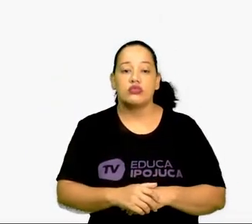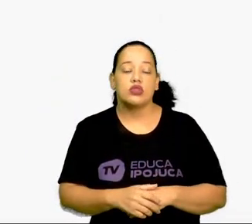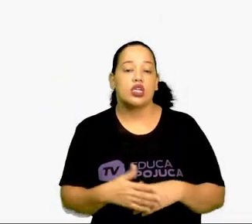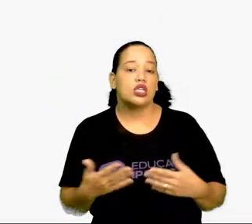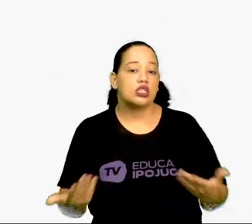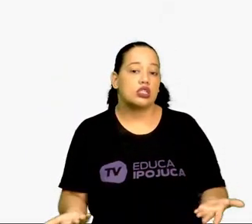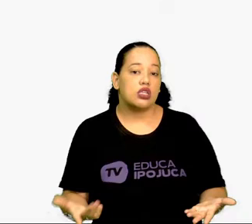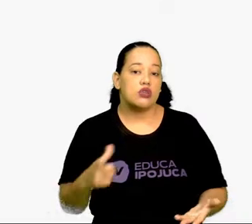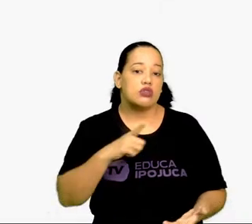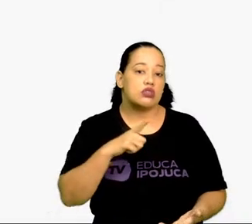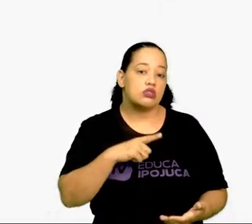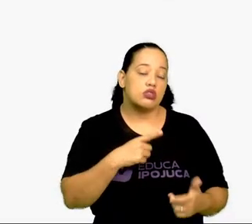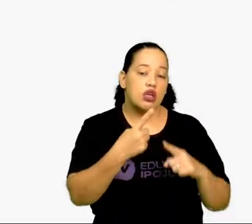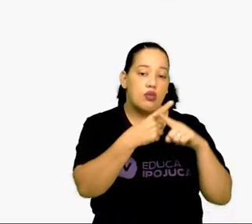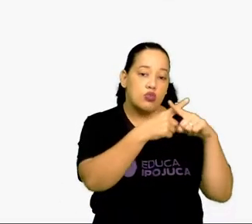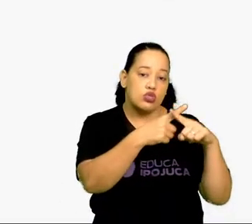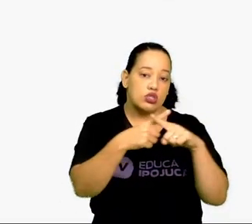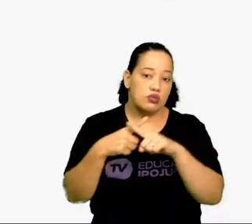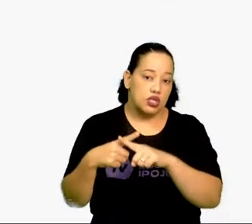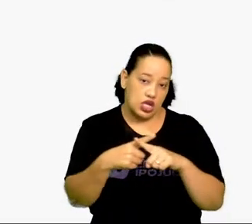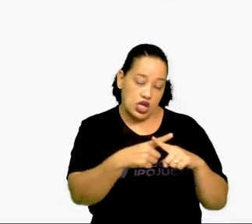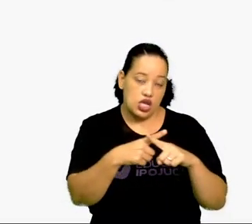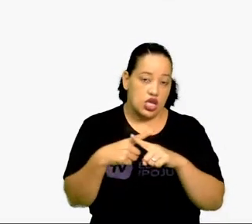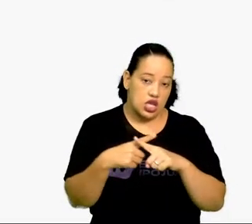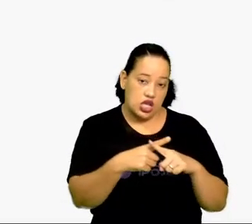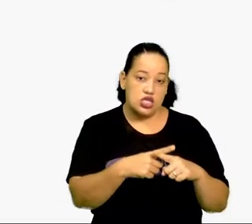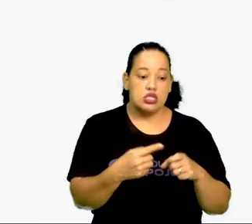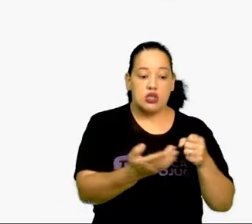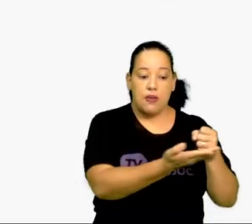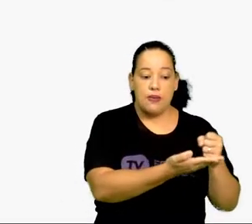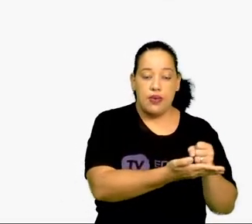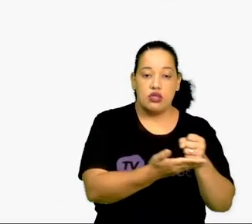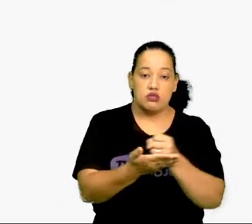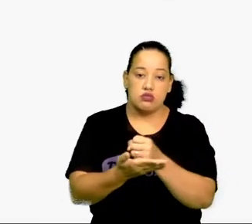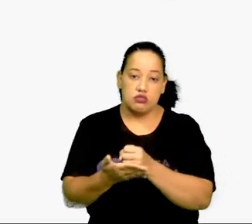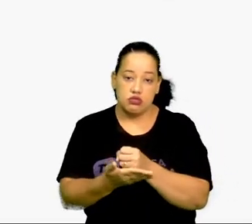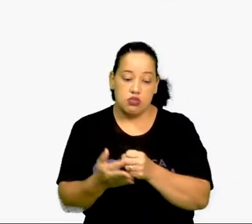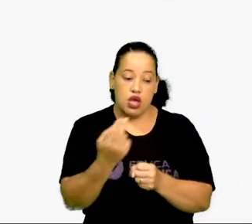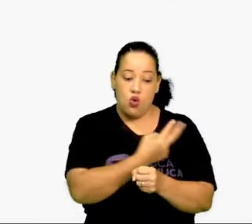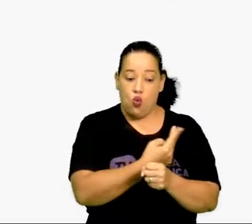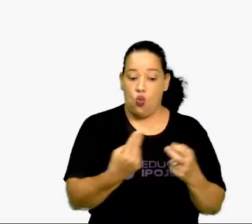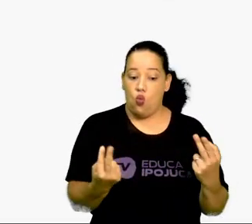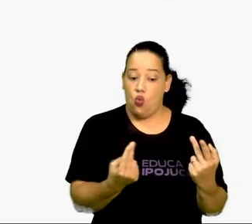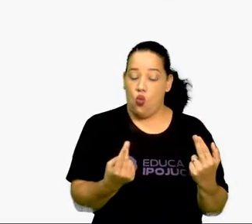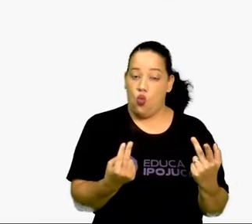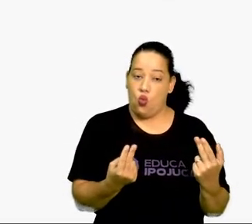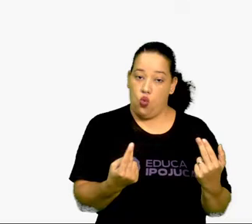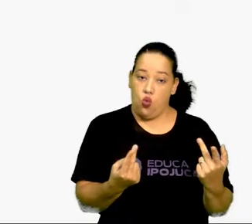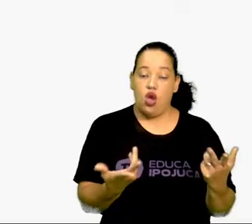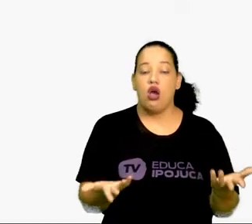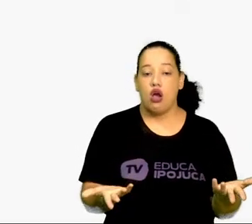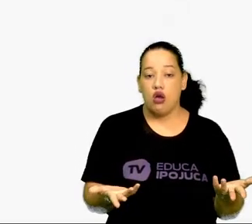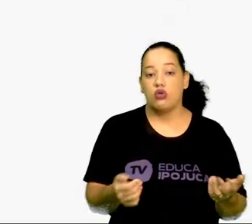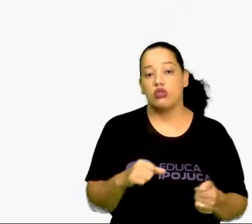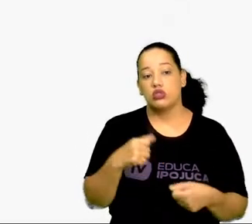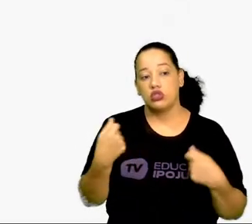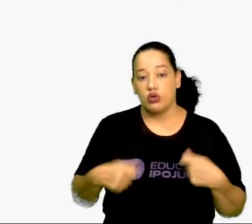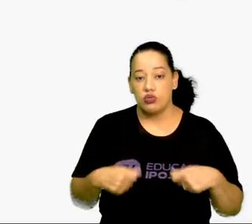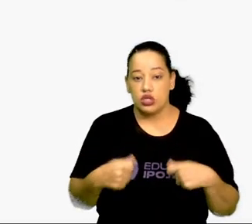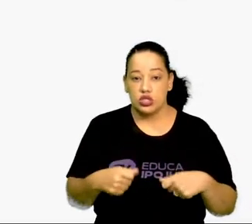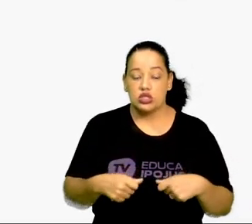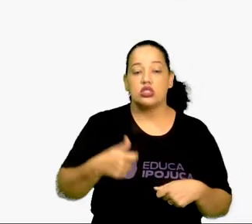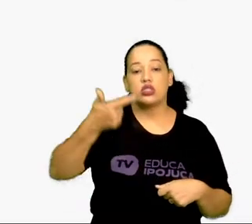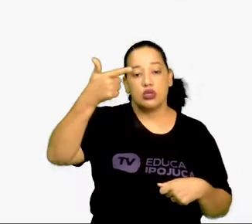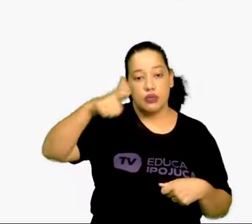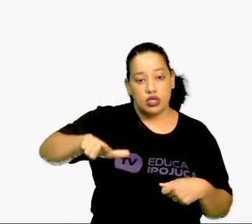quando tem multiplicação de potência de mesma base, o 9,6 nós vamos repetir e a base 10